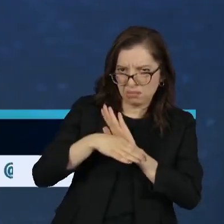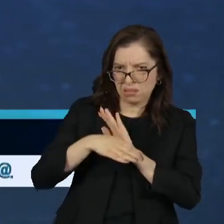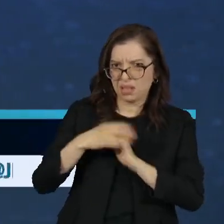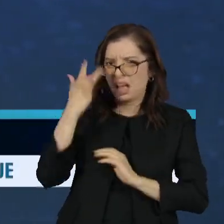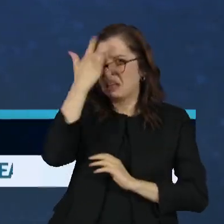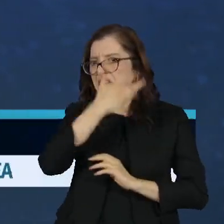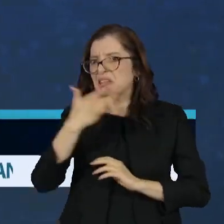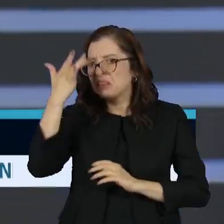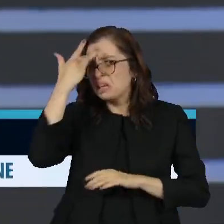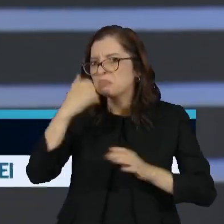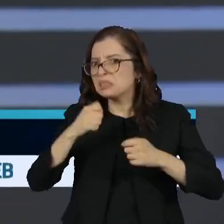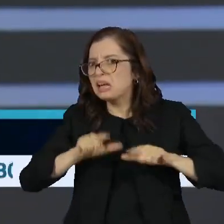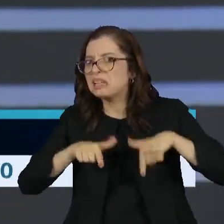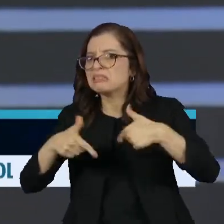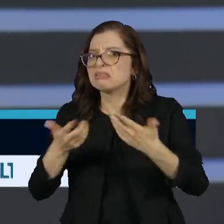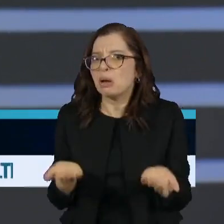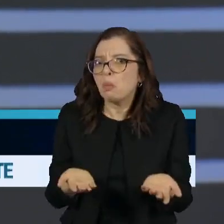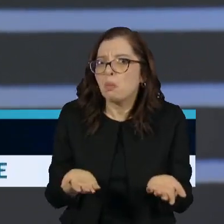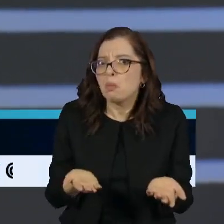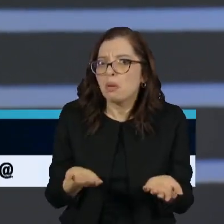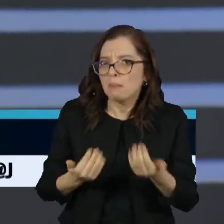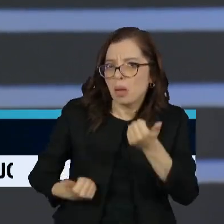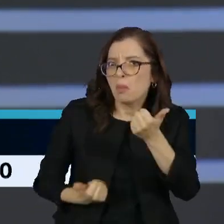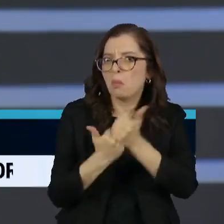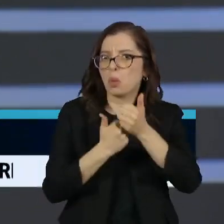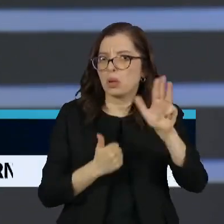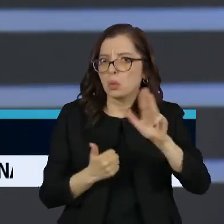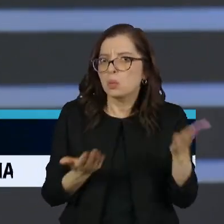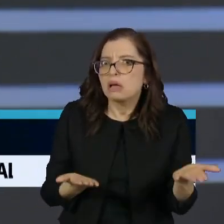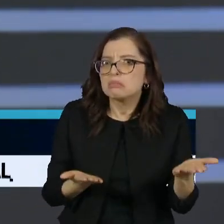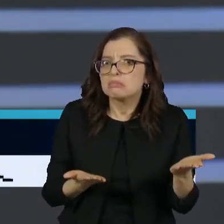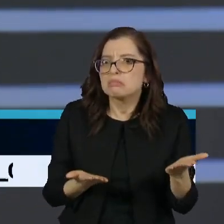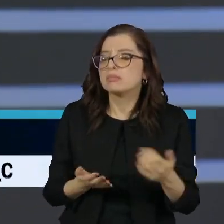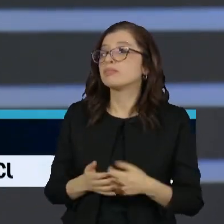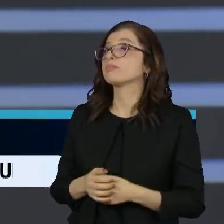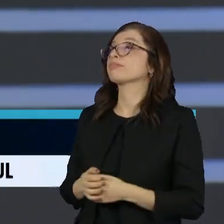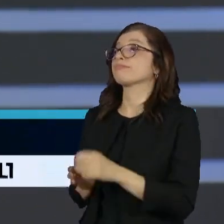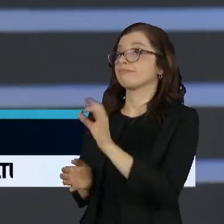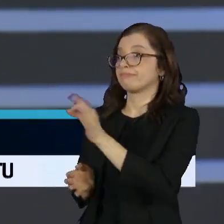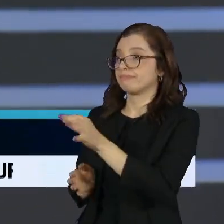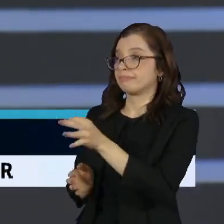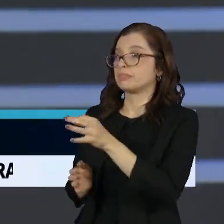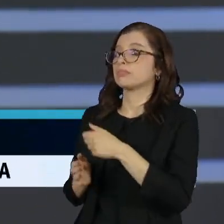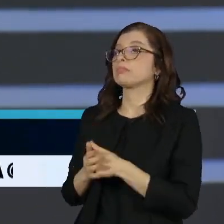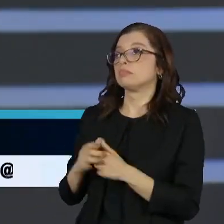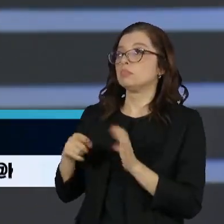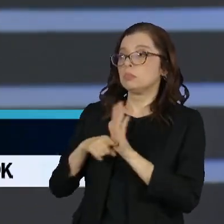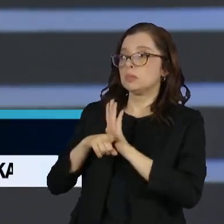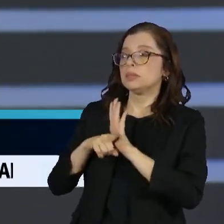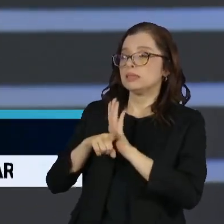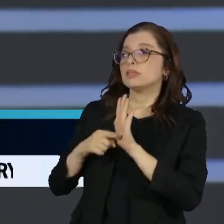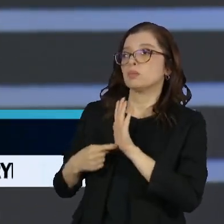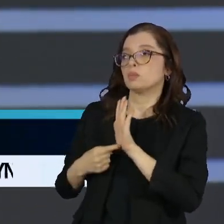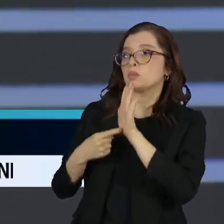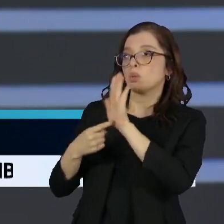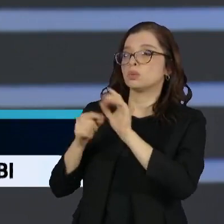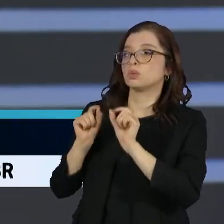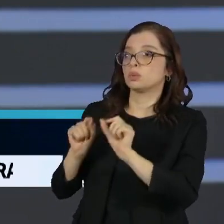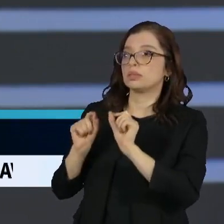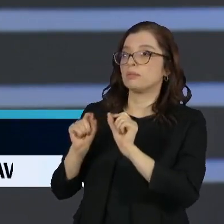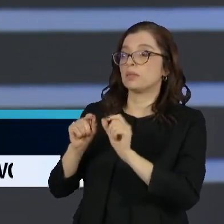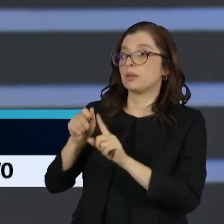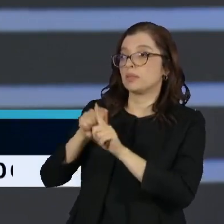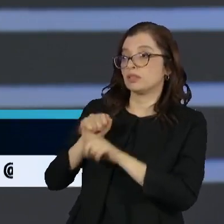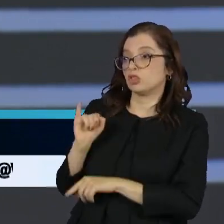complicadas? Eu acho que é uma ótima questão, porque, como a Vera mencionou, se você pegar os dados no começo do ano para aqui, por exemplo, desemprego, ele